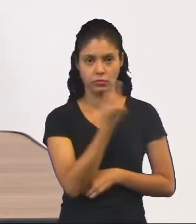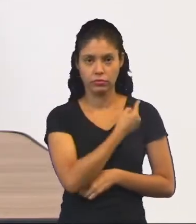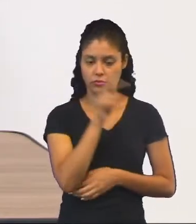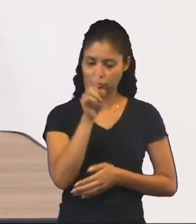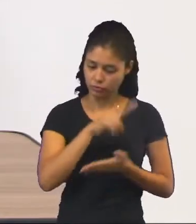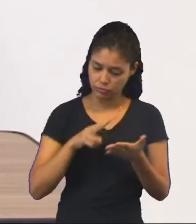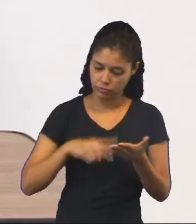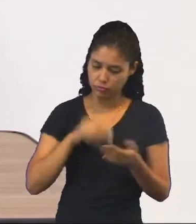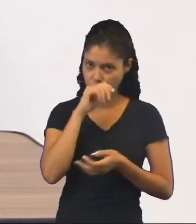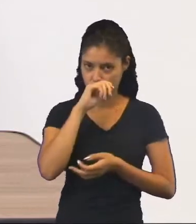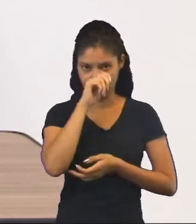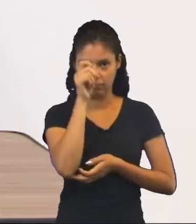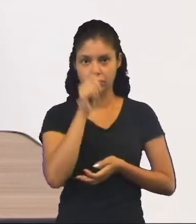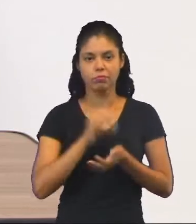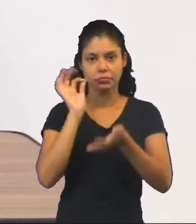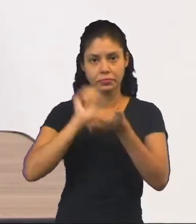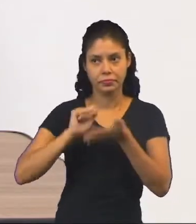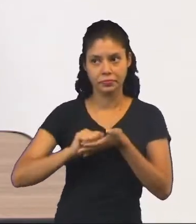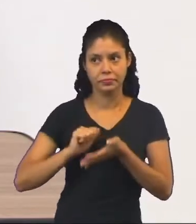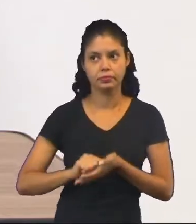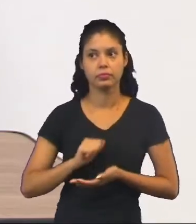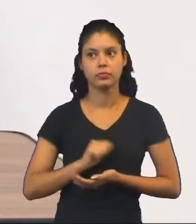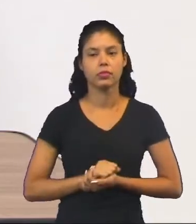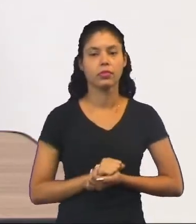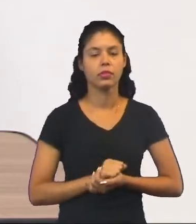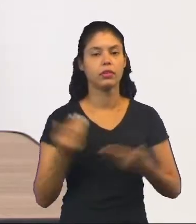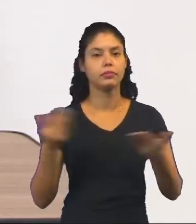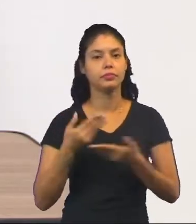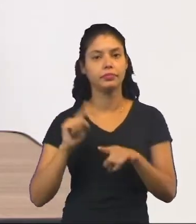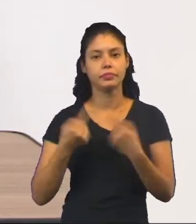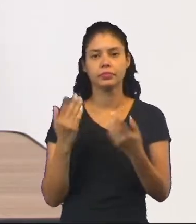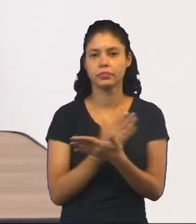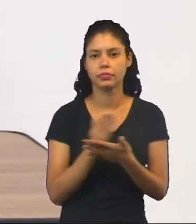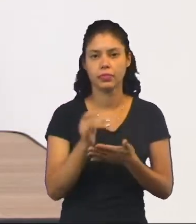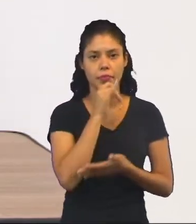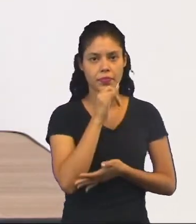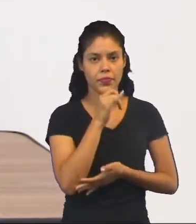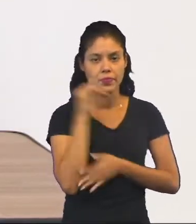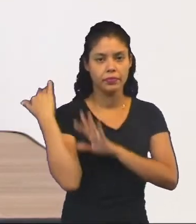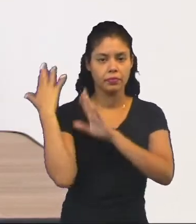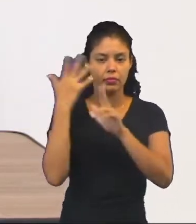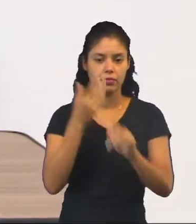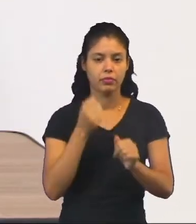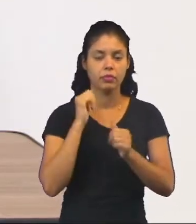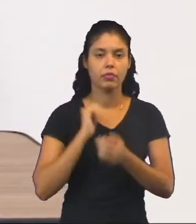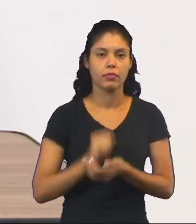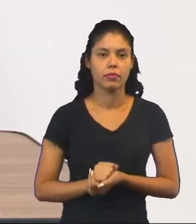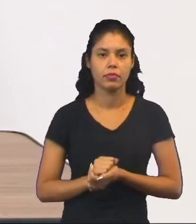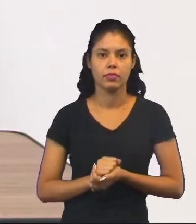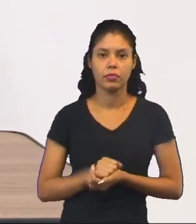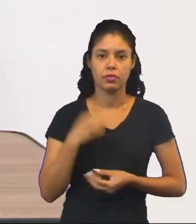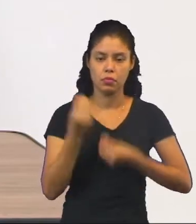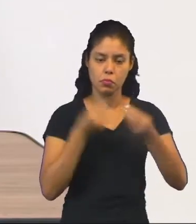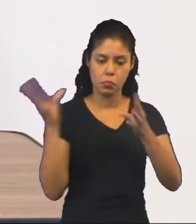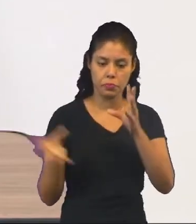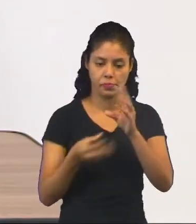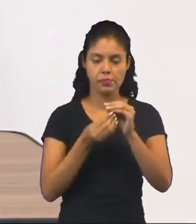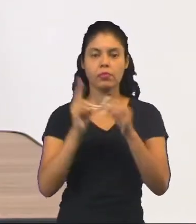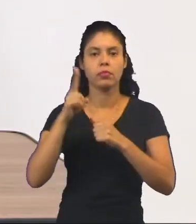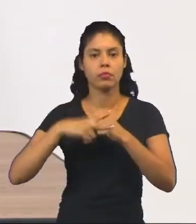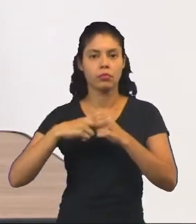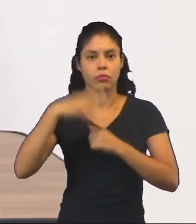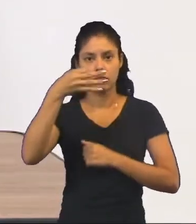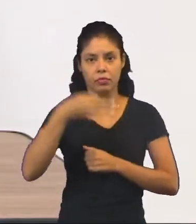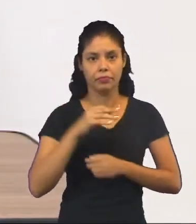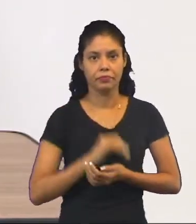lendo ou então escrevendo, registrando. Vamos ver alguns exemplos e relembrar como aplicar esses verbos da